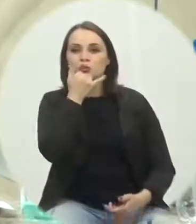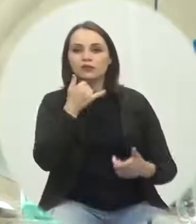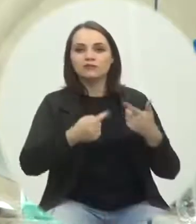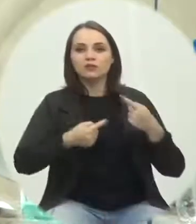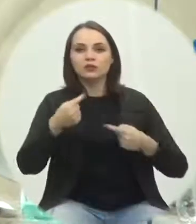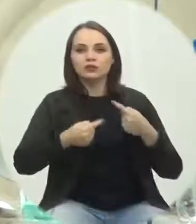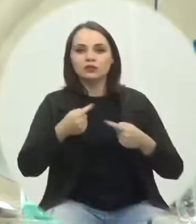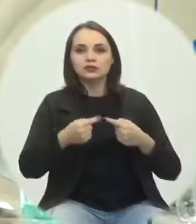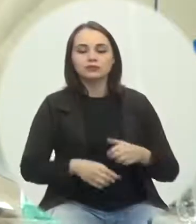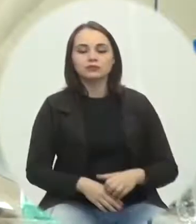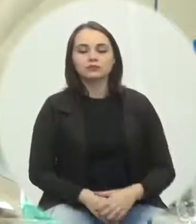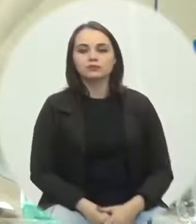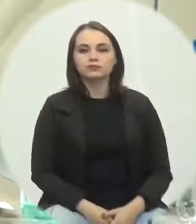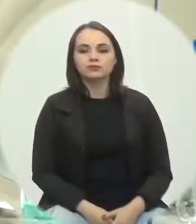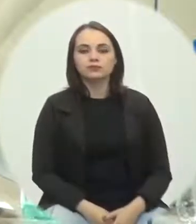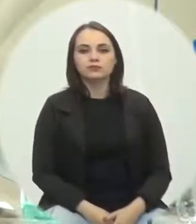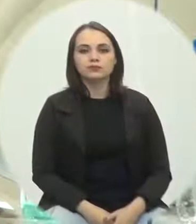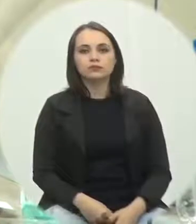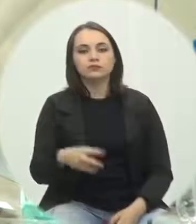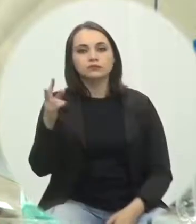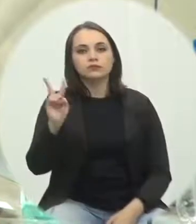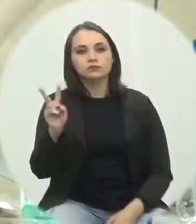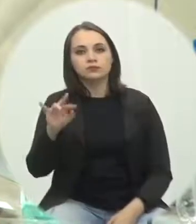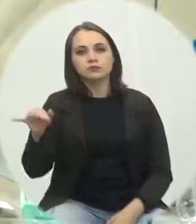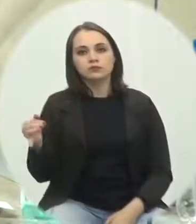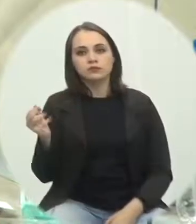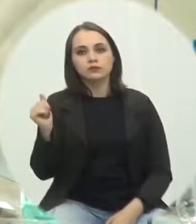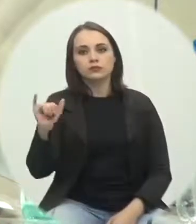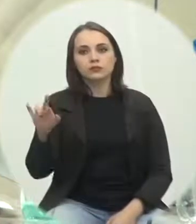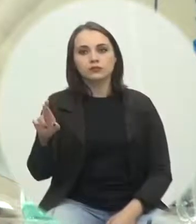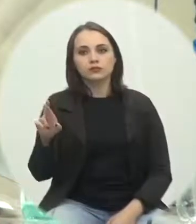Sr. Presidente. Com a palavra o vereador Jair.